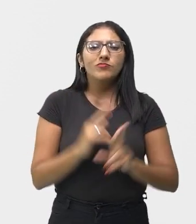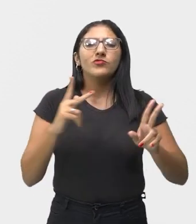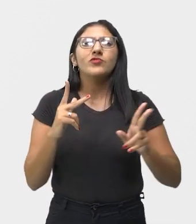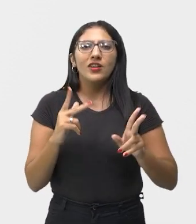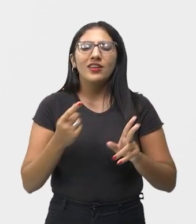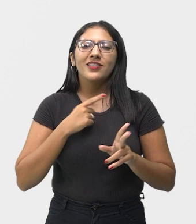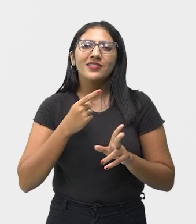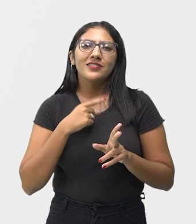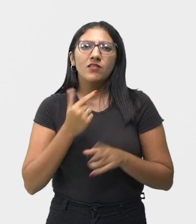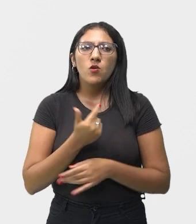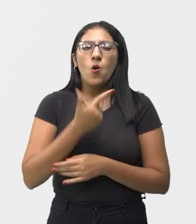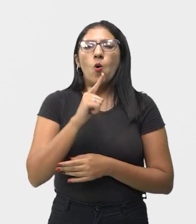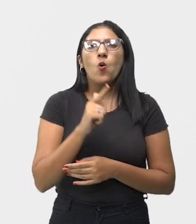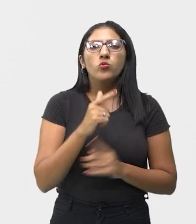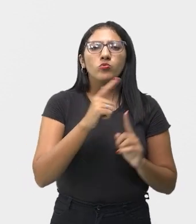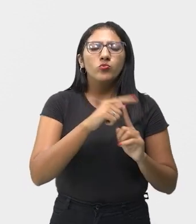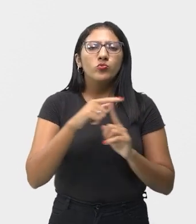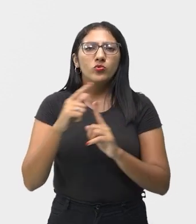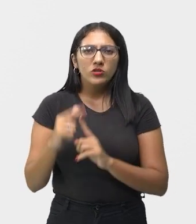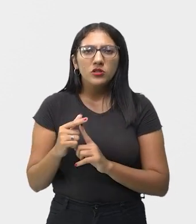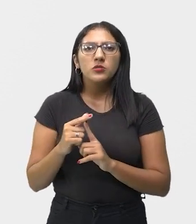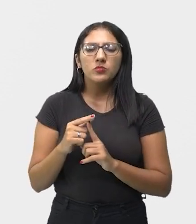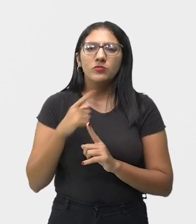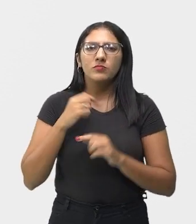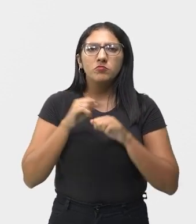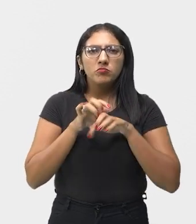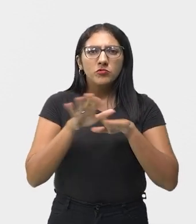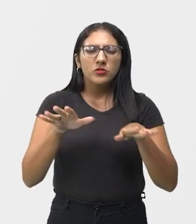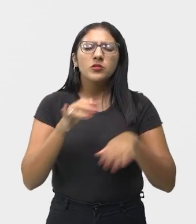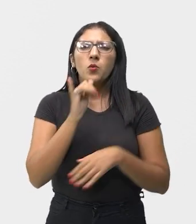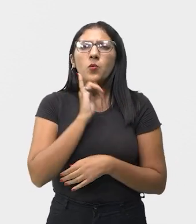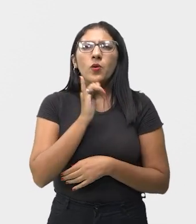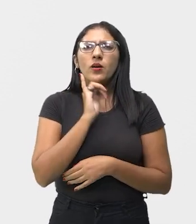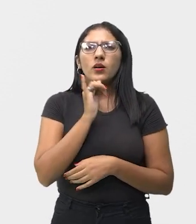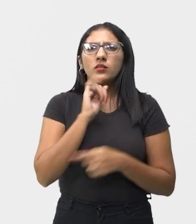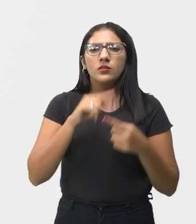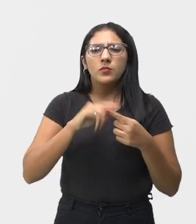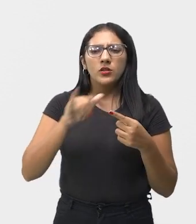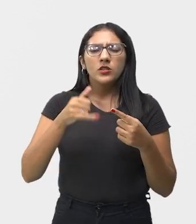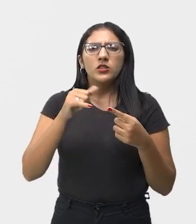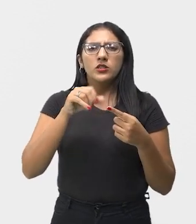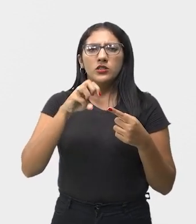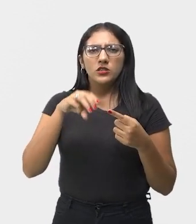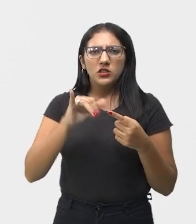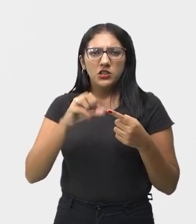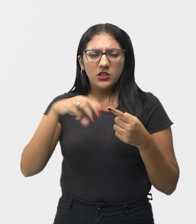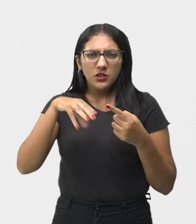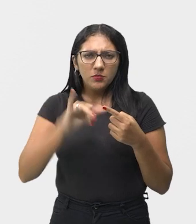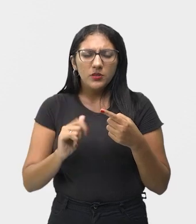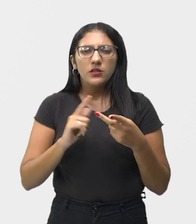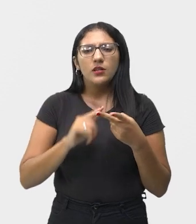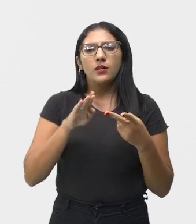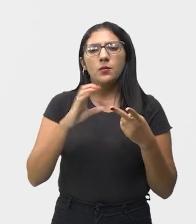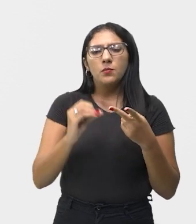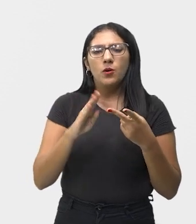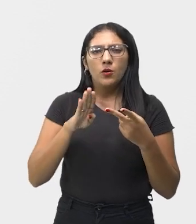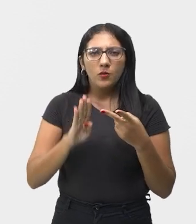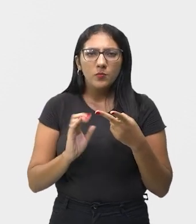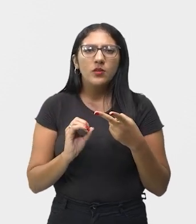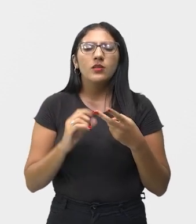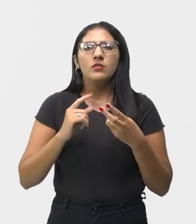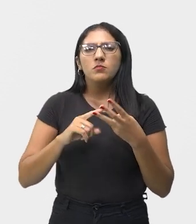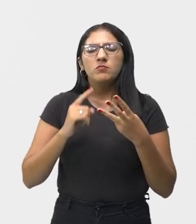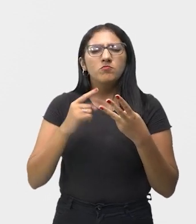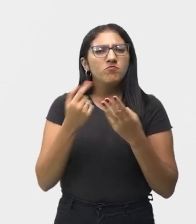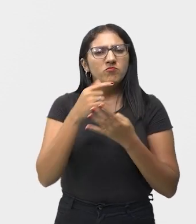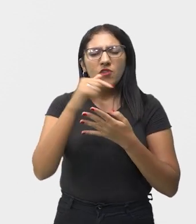difundir o estilo musical pelo mundo. Entre eles, podemos citar o Jimi Hendrix e outros, Bob Dylan e assim